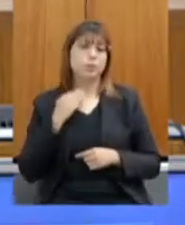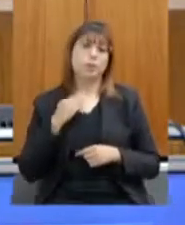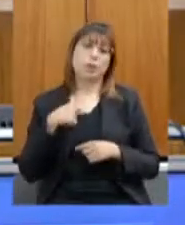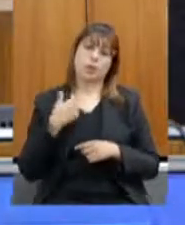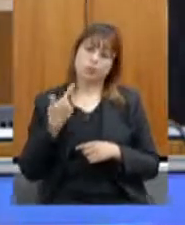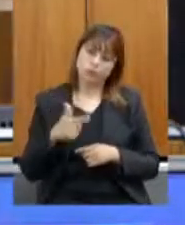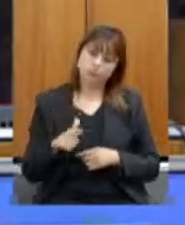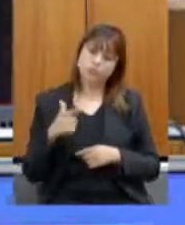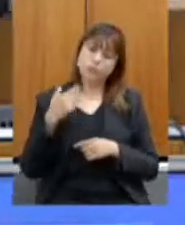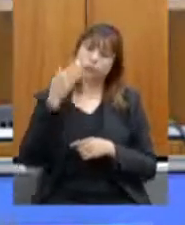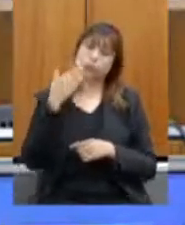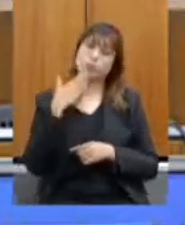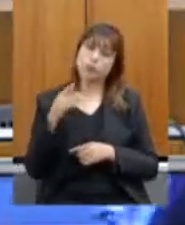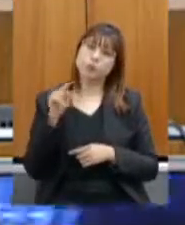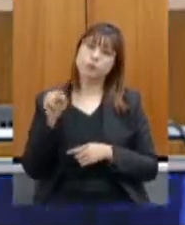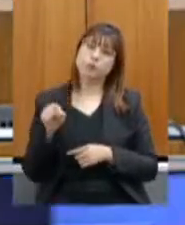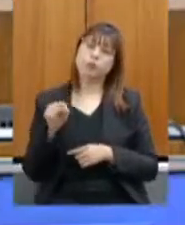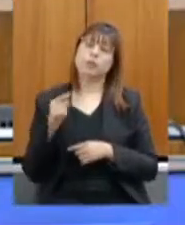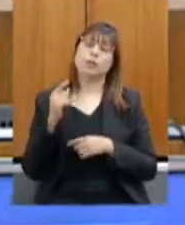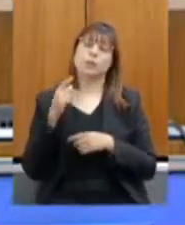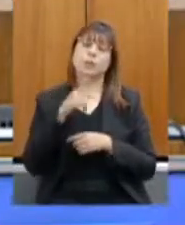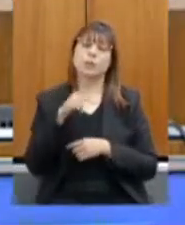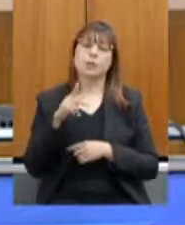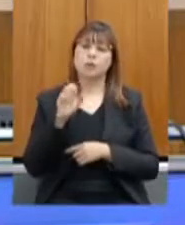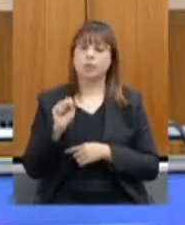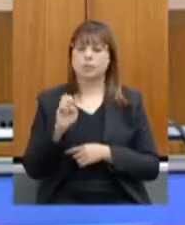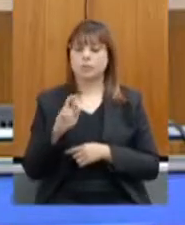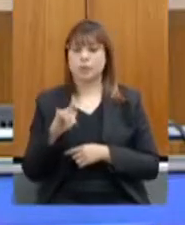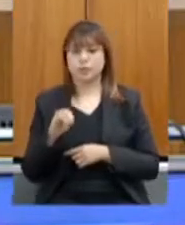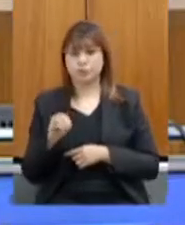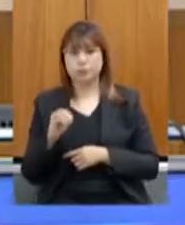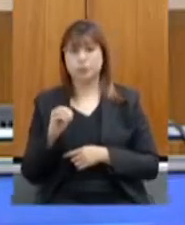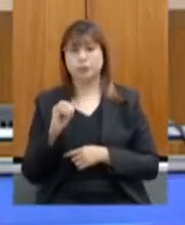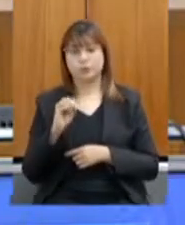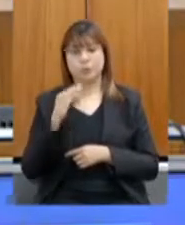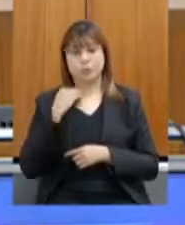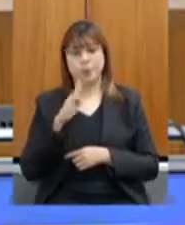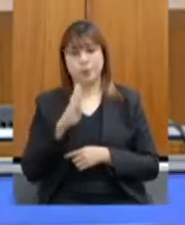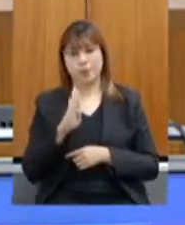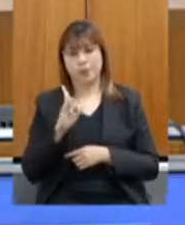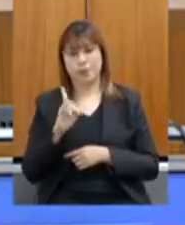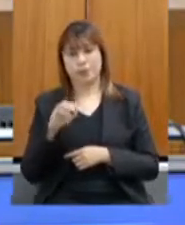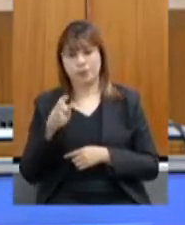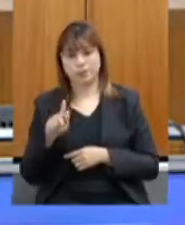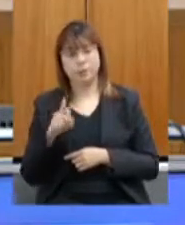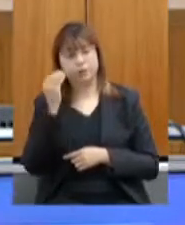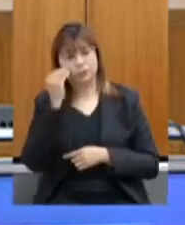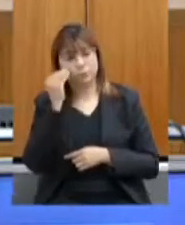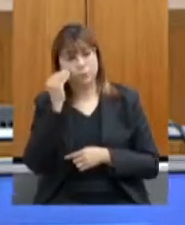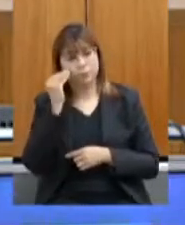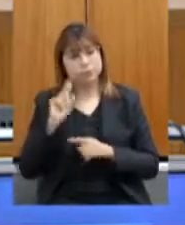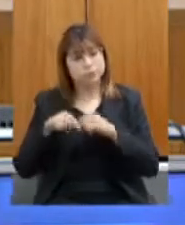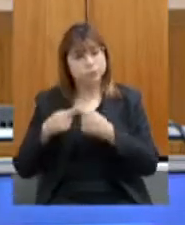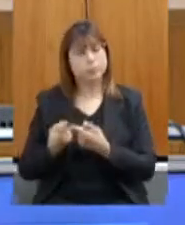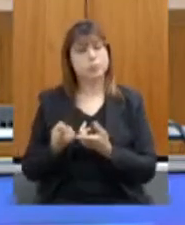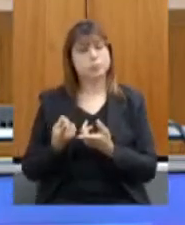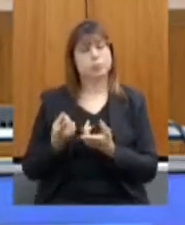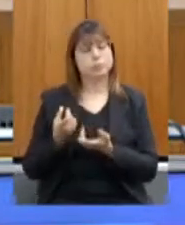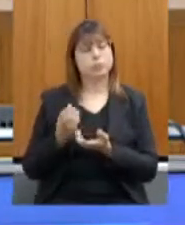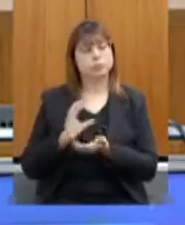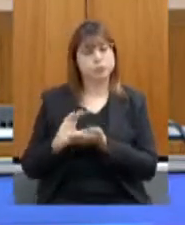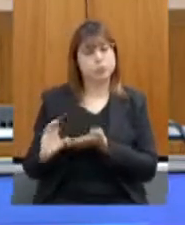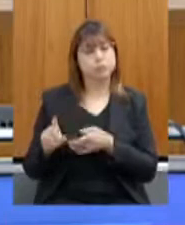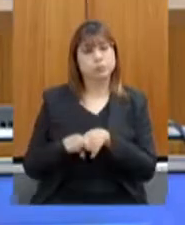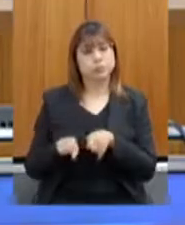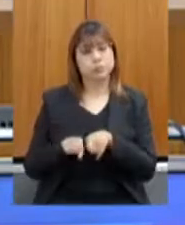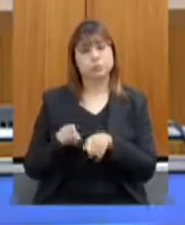possibilidade que o BDMG possa então também ofertar crédito às pessoas físicas e assim atender